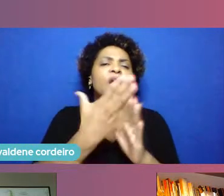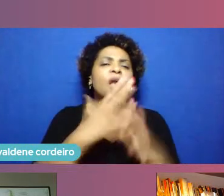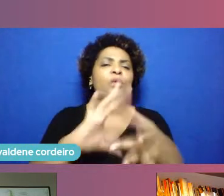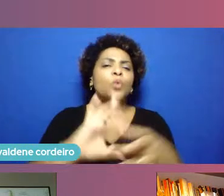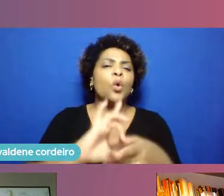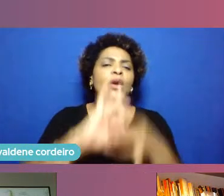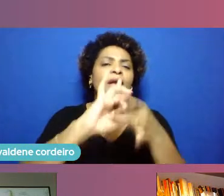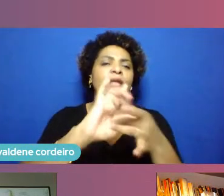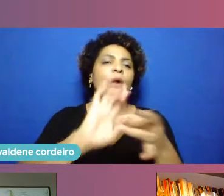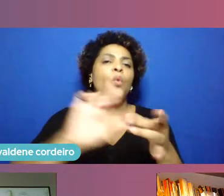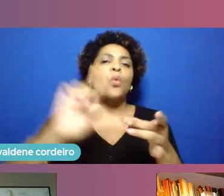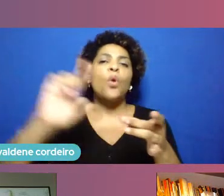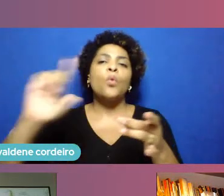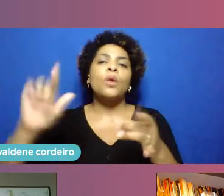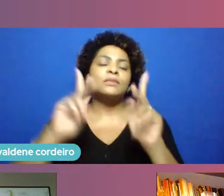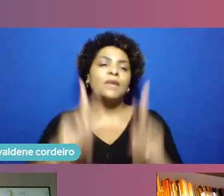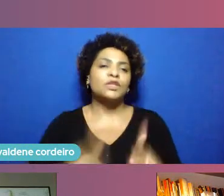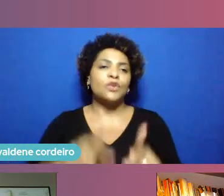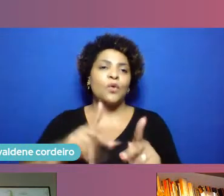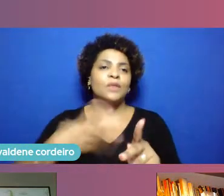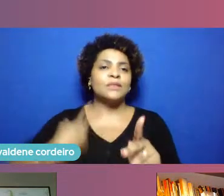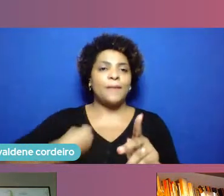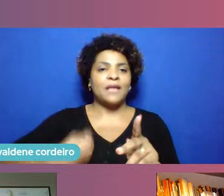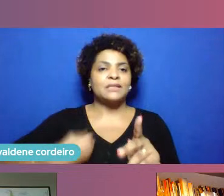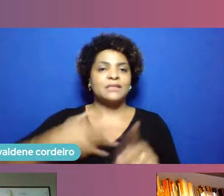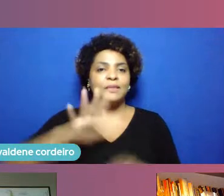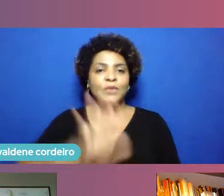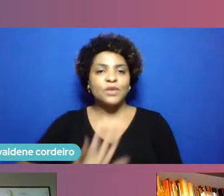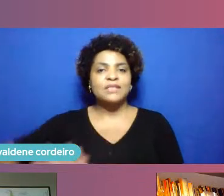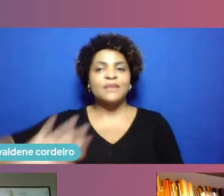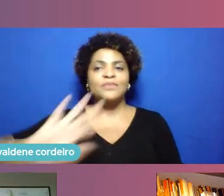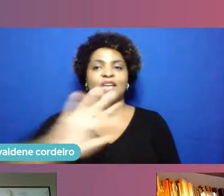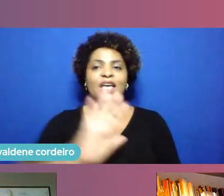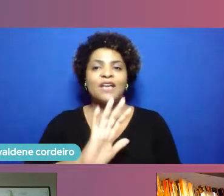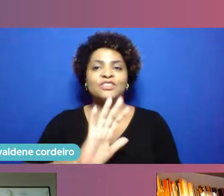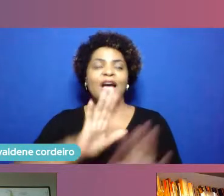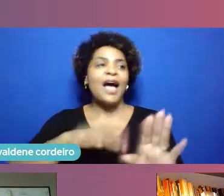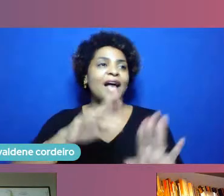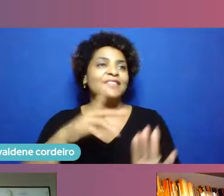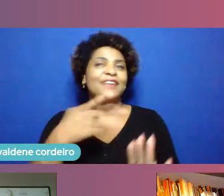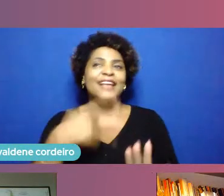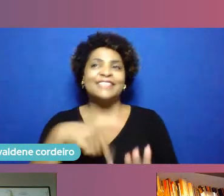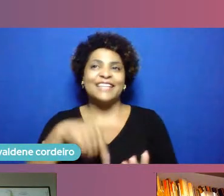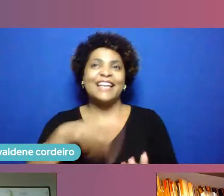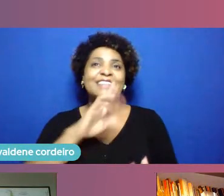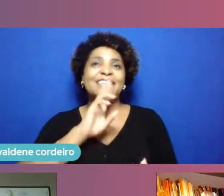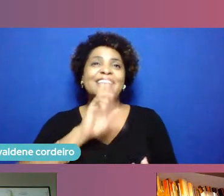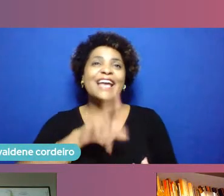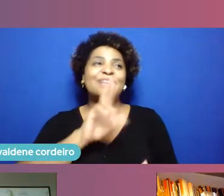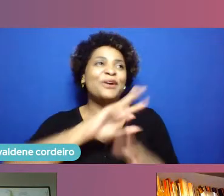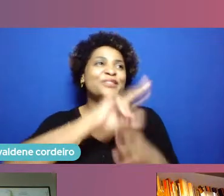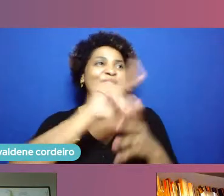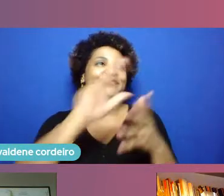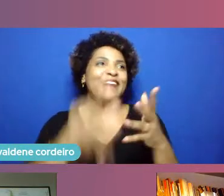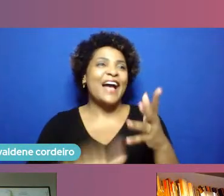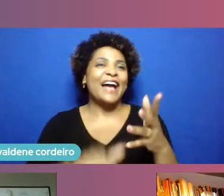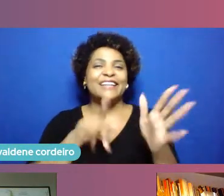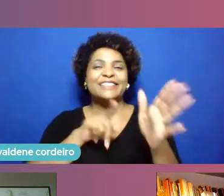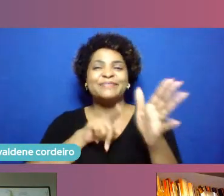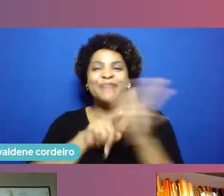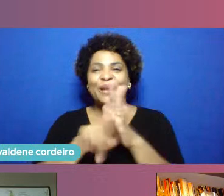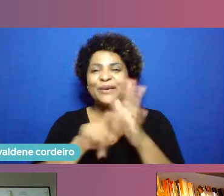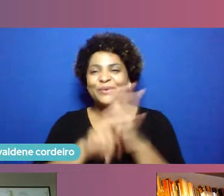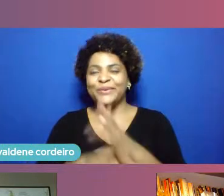atores do ecossistema como eu estou muitas vezes matando dois coelhos na cajadada só trazendo levando a